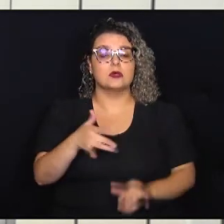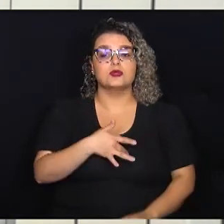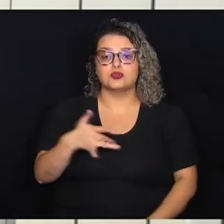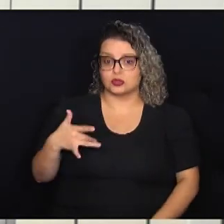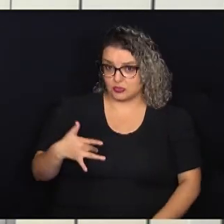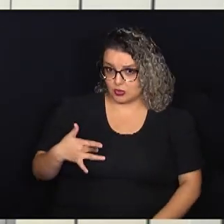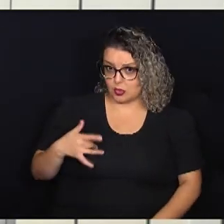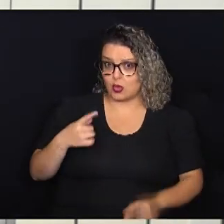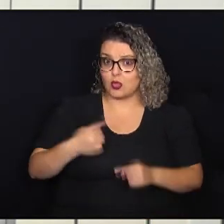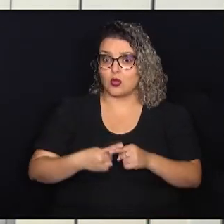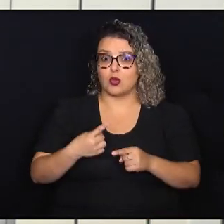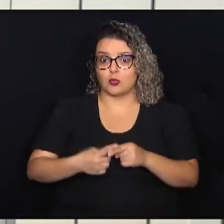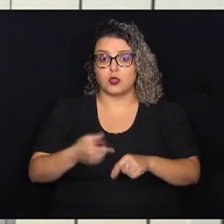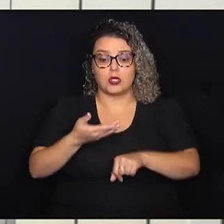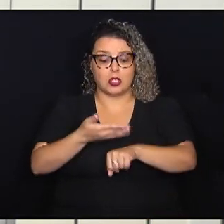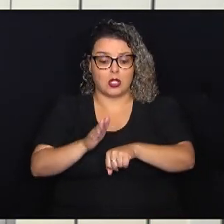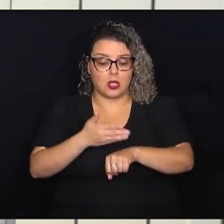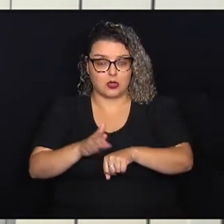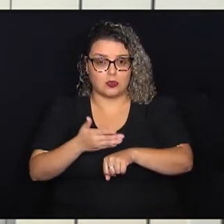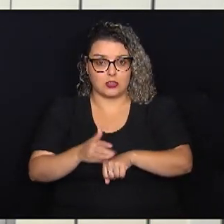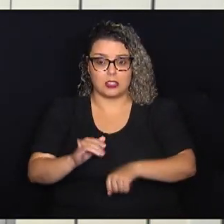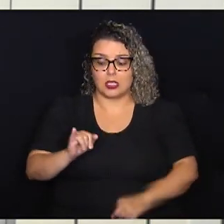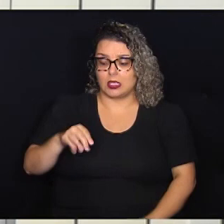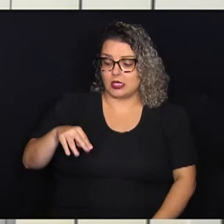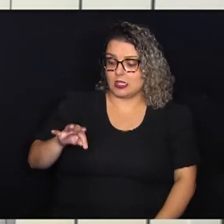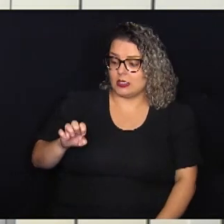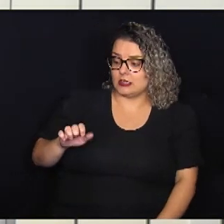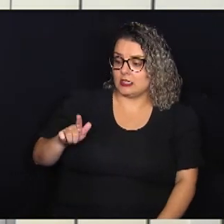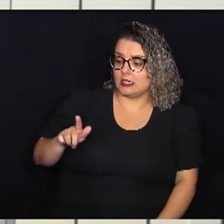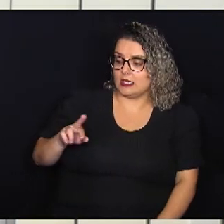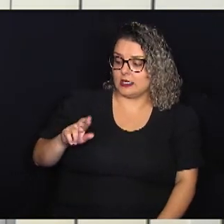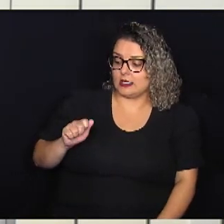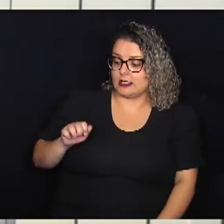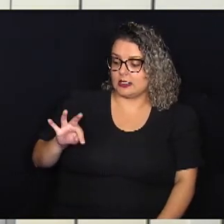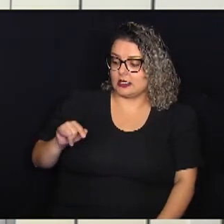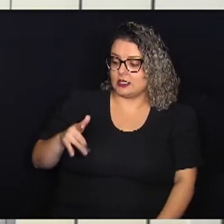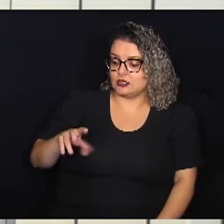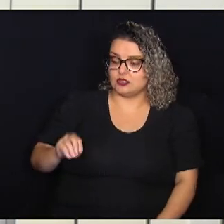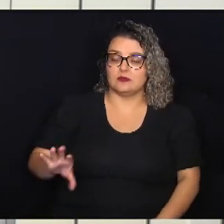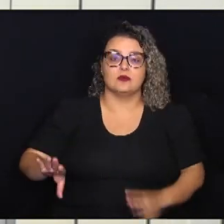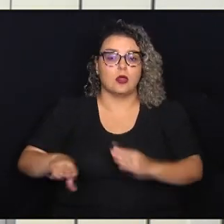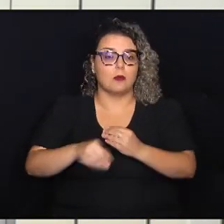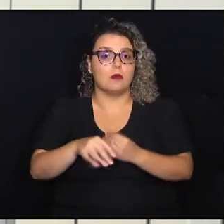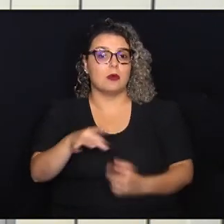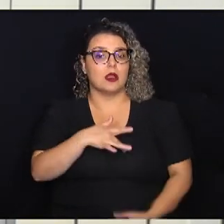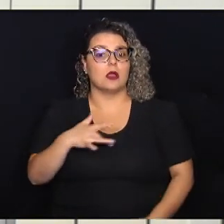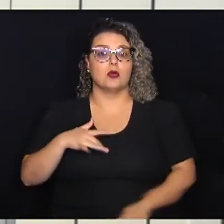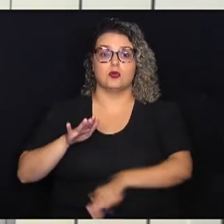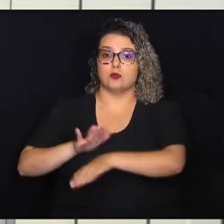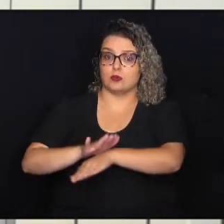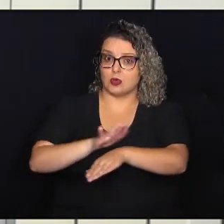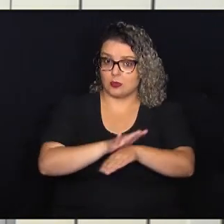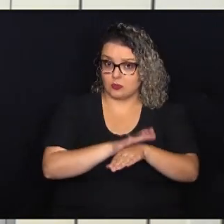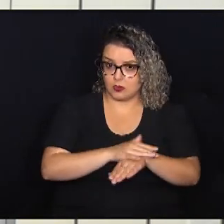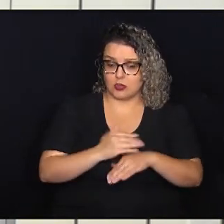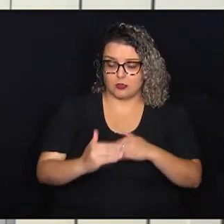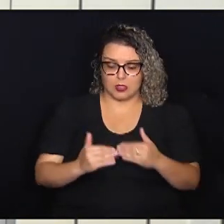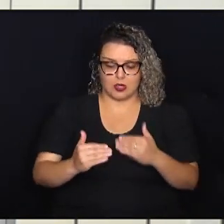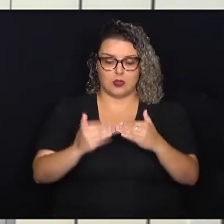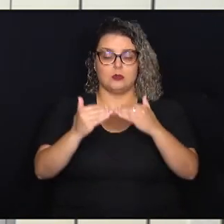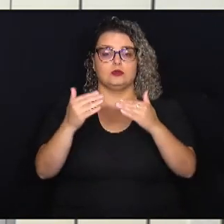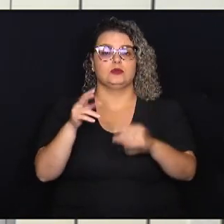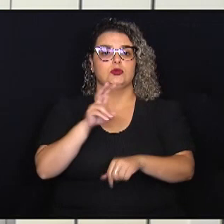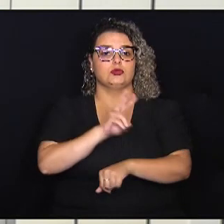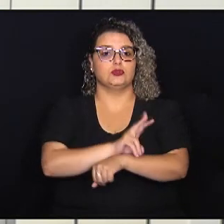Porque as práticas integrativas e complementares em saúde contribuem para a promoção do